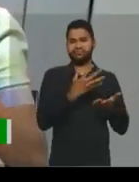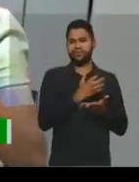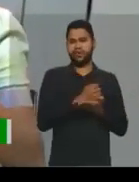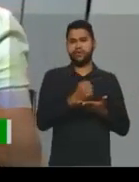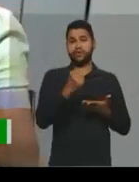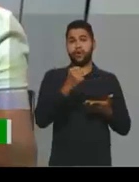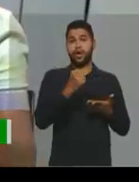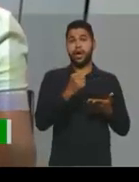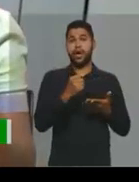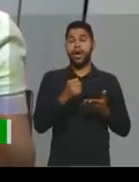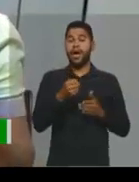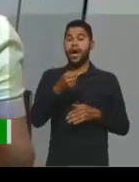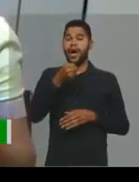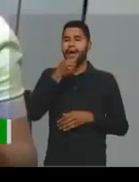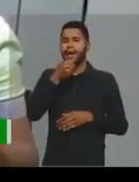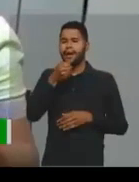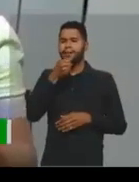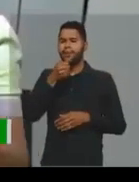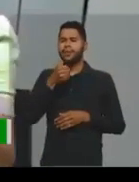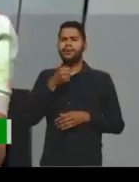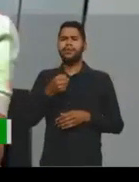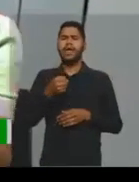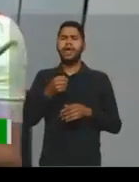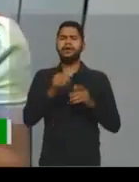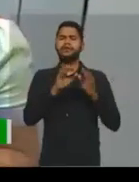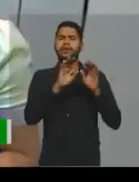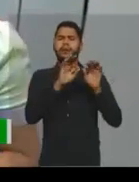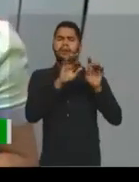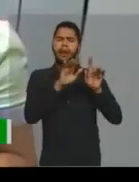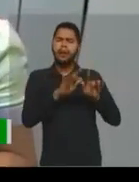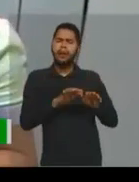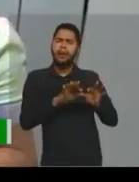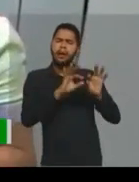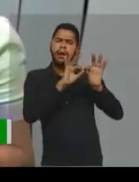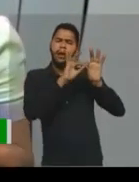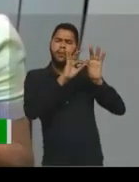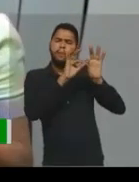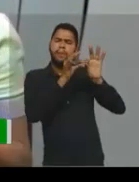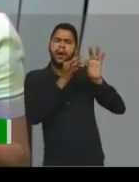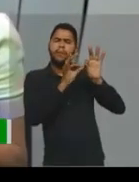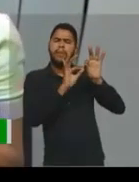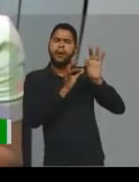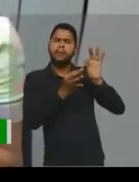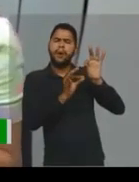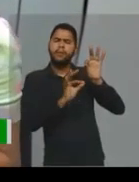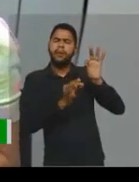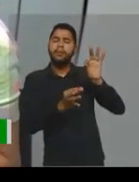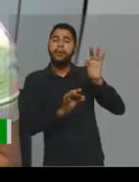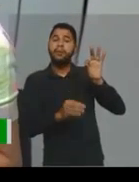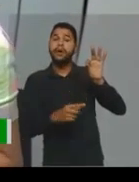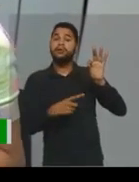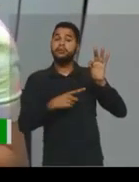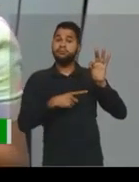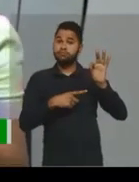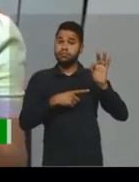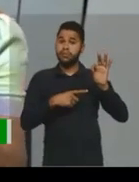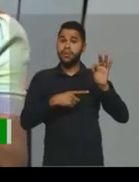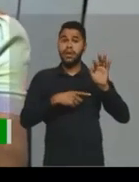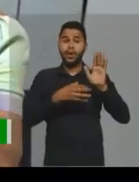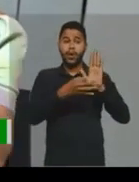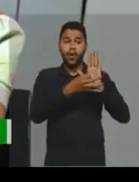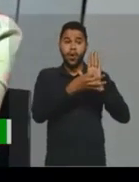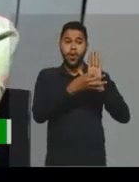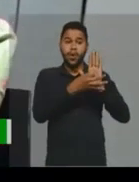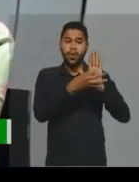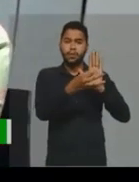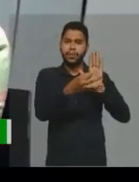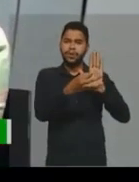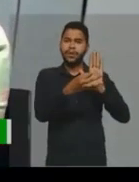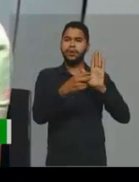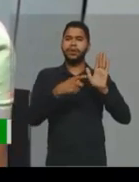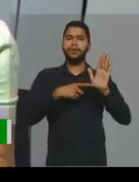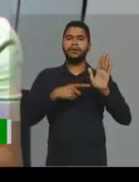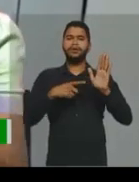reportagem, ela é mais longa e uma coisa muito importante é que ela tem a opinião, ela tem citação, né,